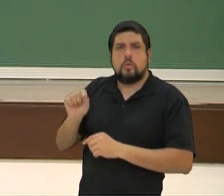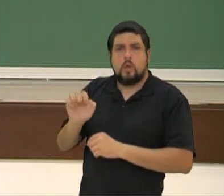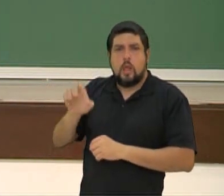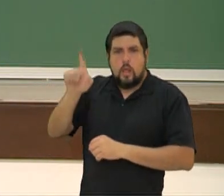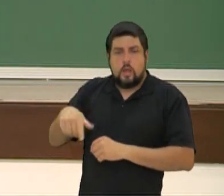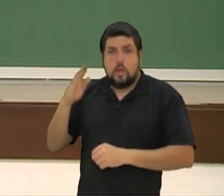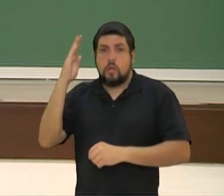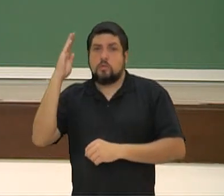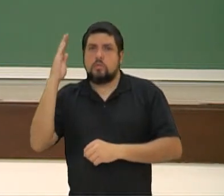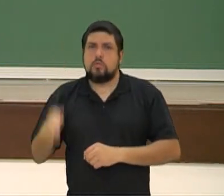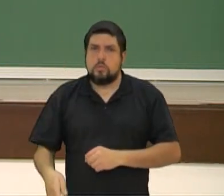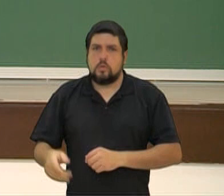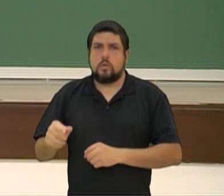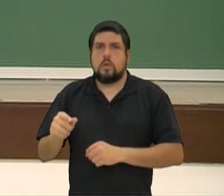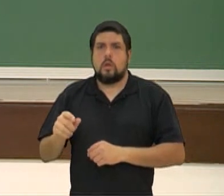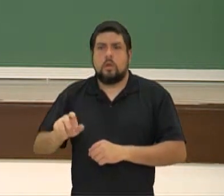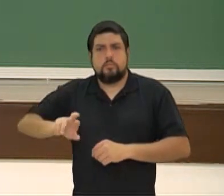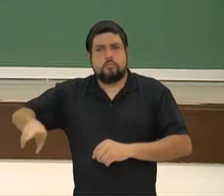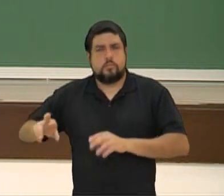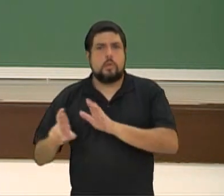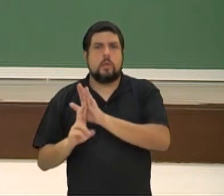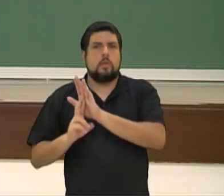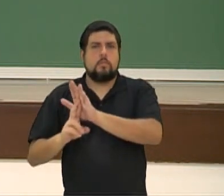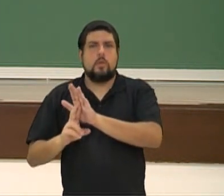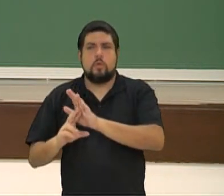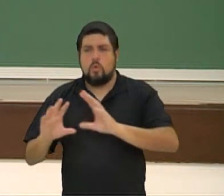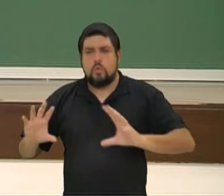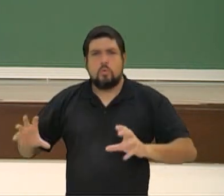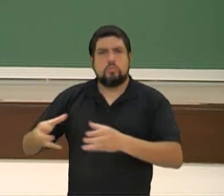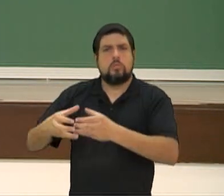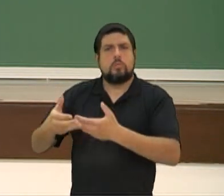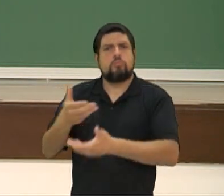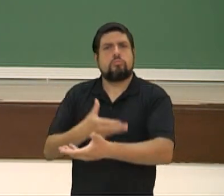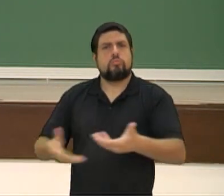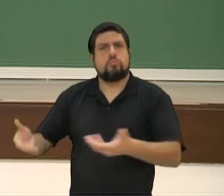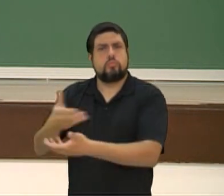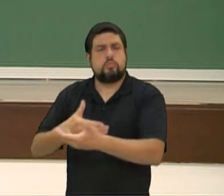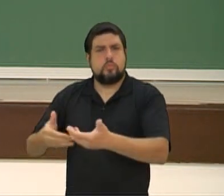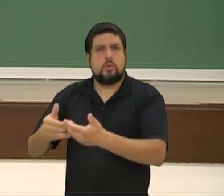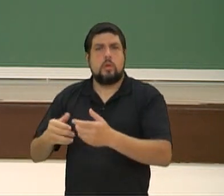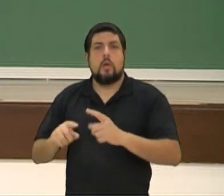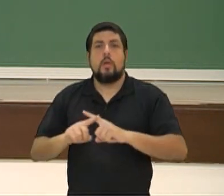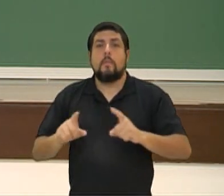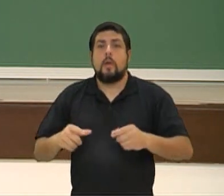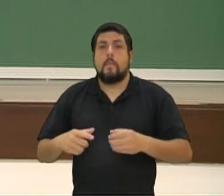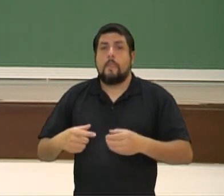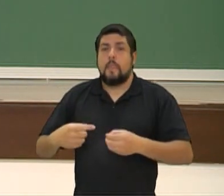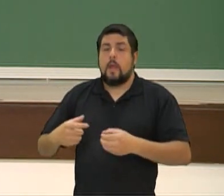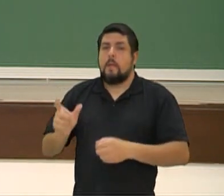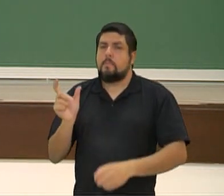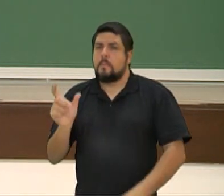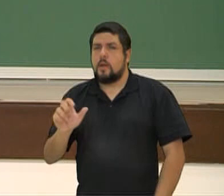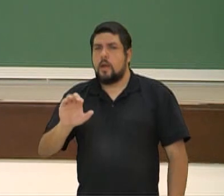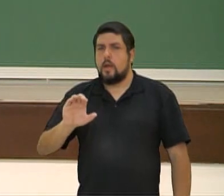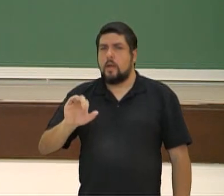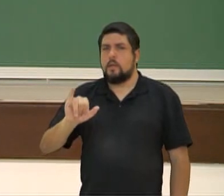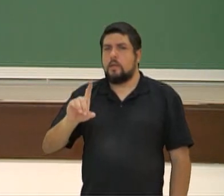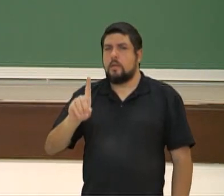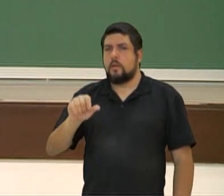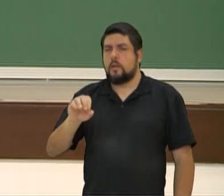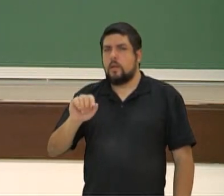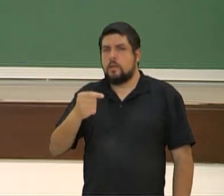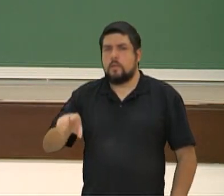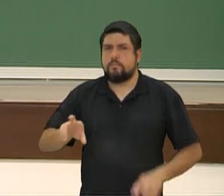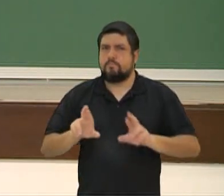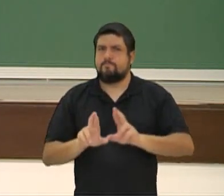direta e não era representativa. Todos os cidadãos participavam diretamente. No entanto, a palavra cidadão para eles era bem complicada. não